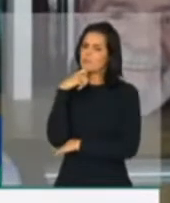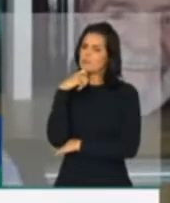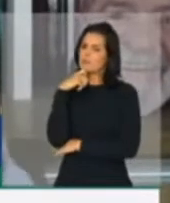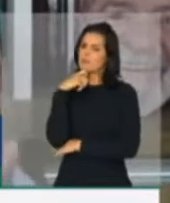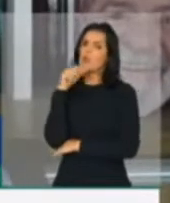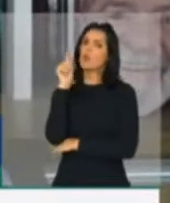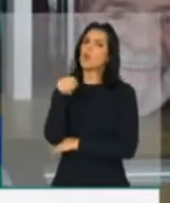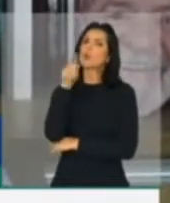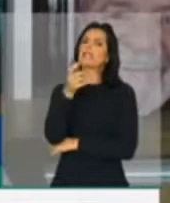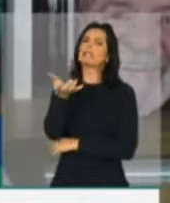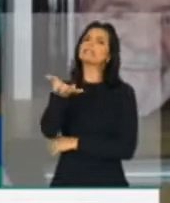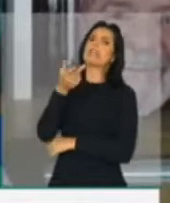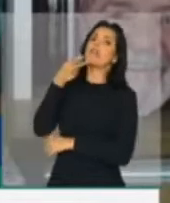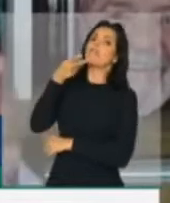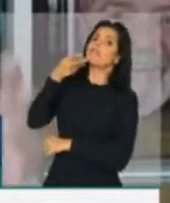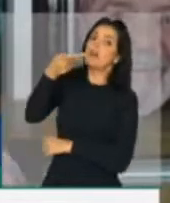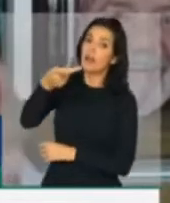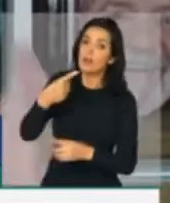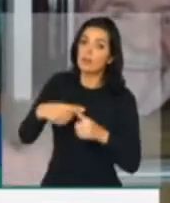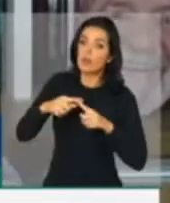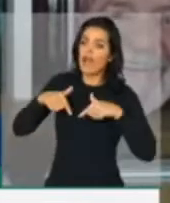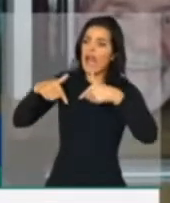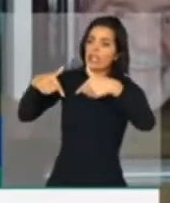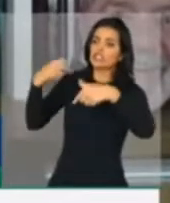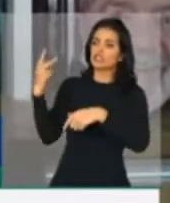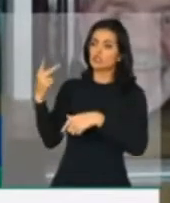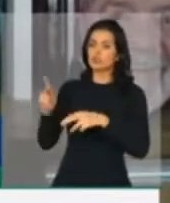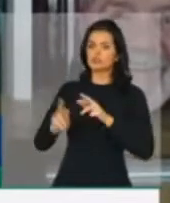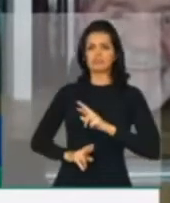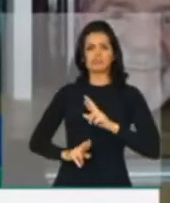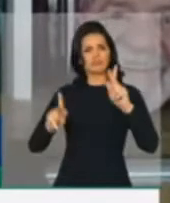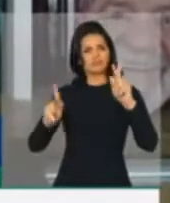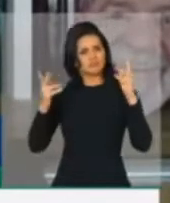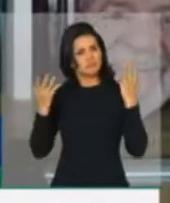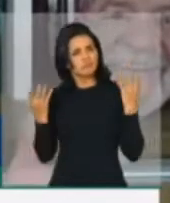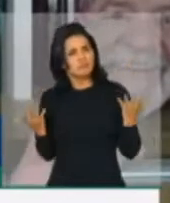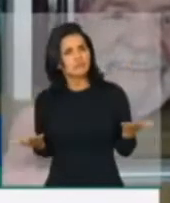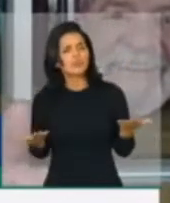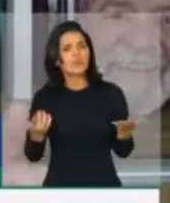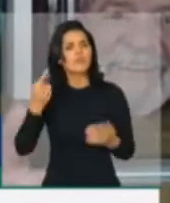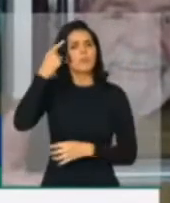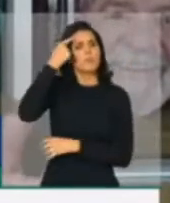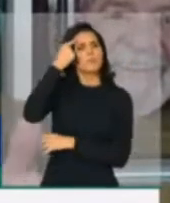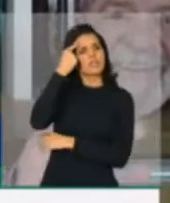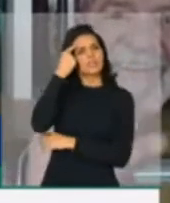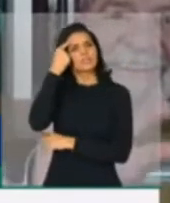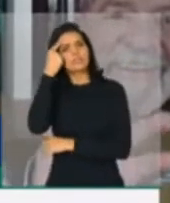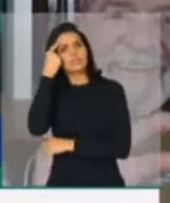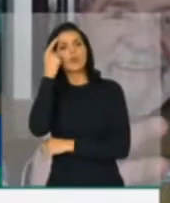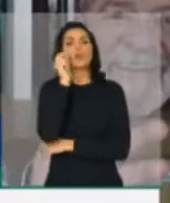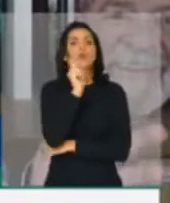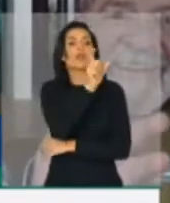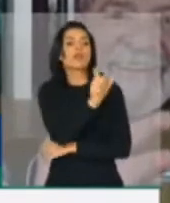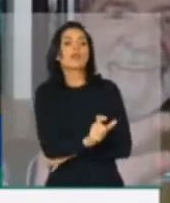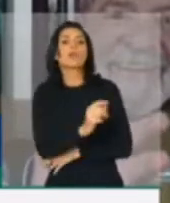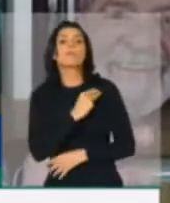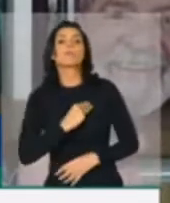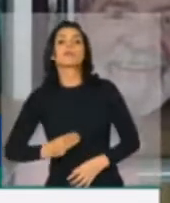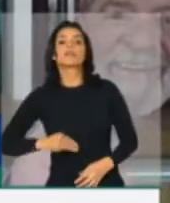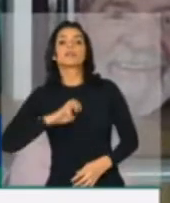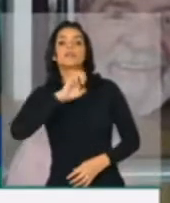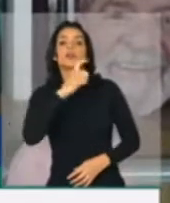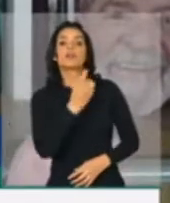como eles agem e com as coisas que eles dizem? Fico pensando, por exemplo, o Pazuello, general da